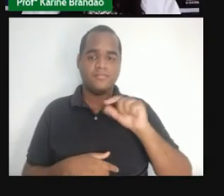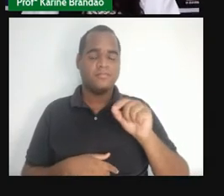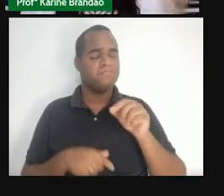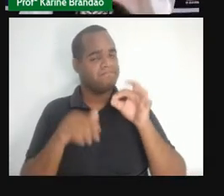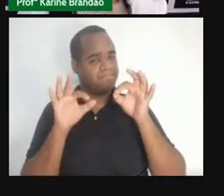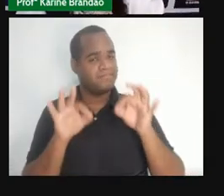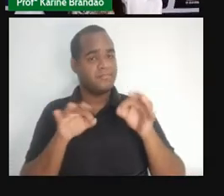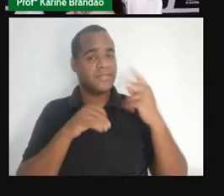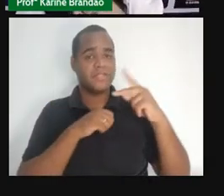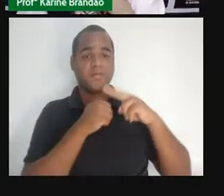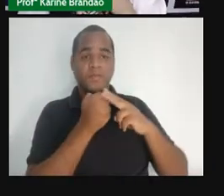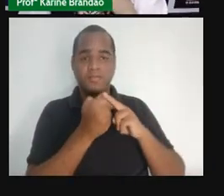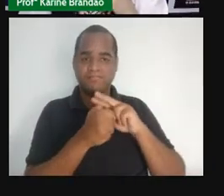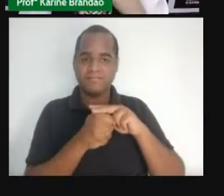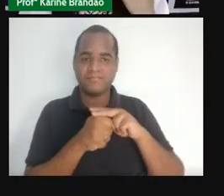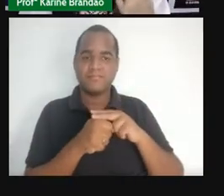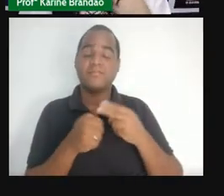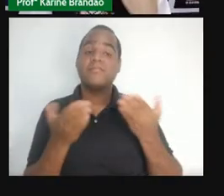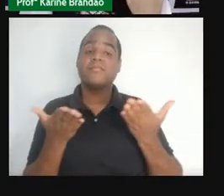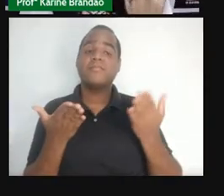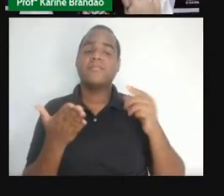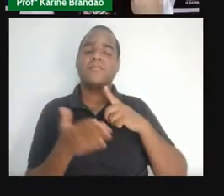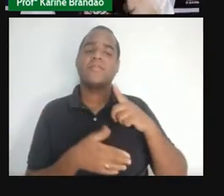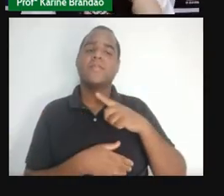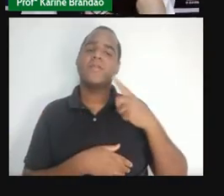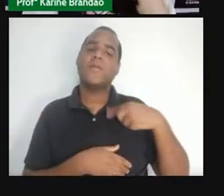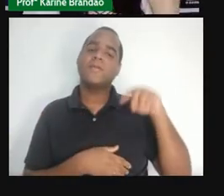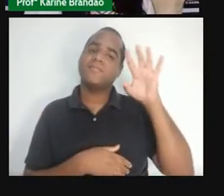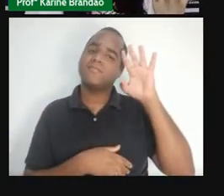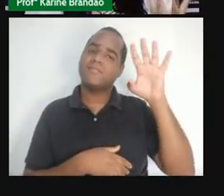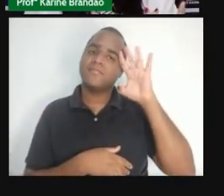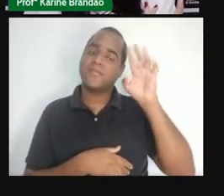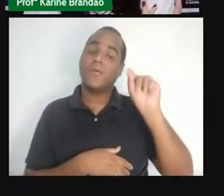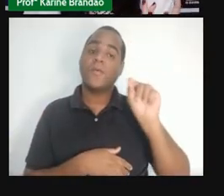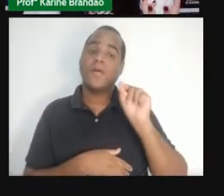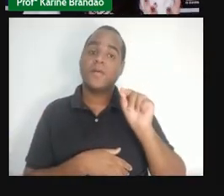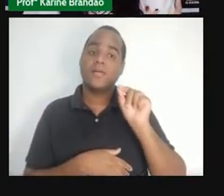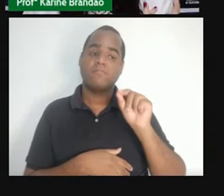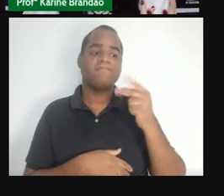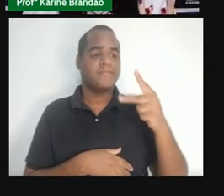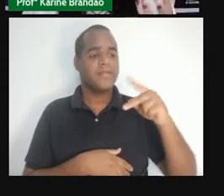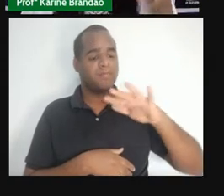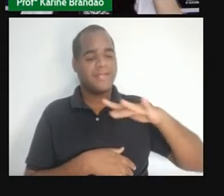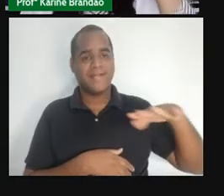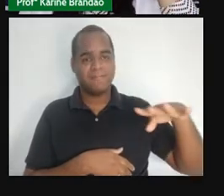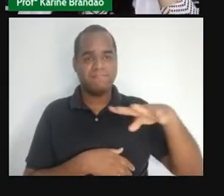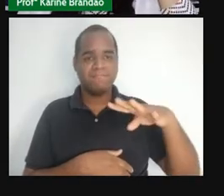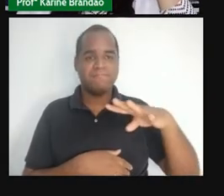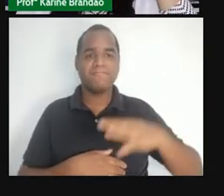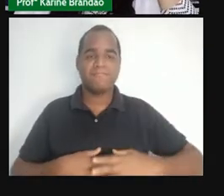vírus. Aqui, a gente já tá pensando numa doença causada por uma bactéria, certo?